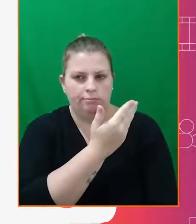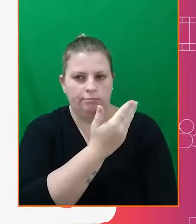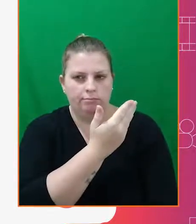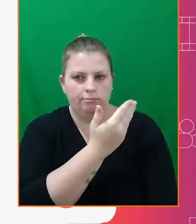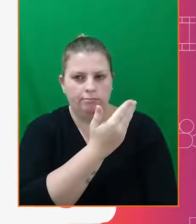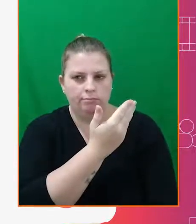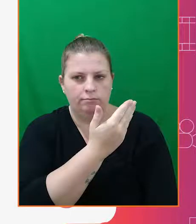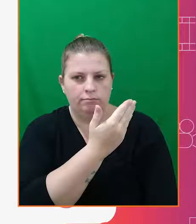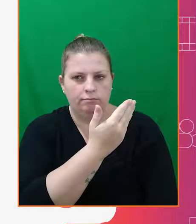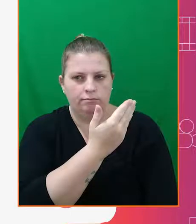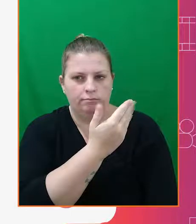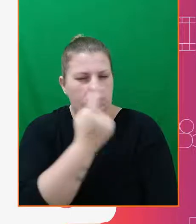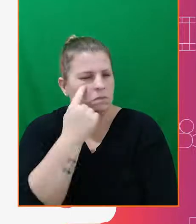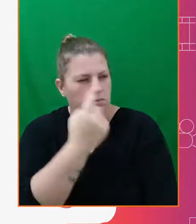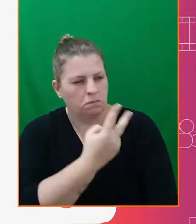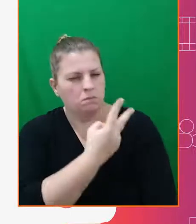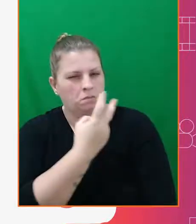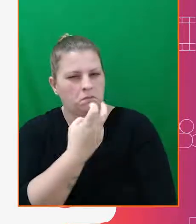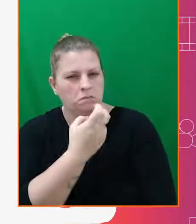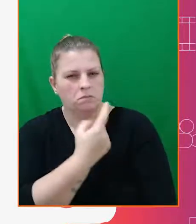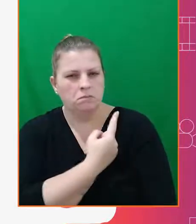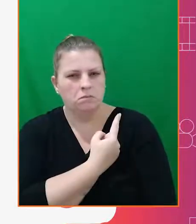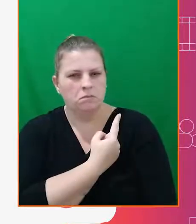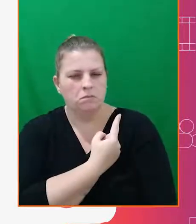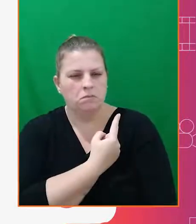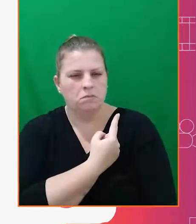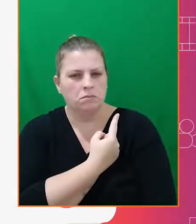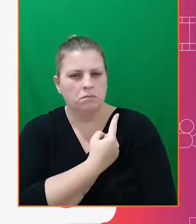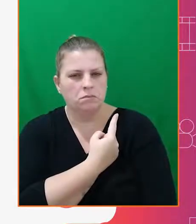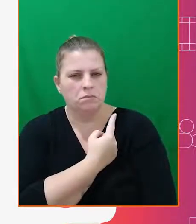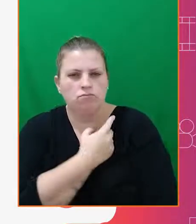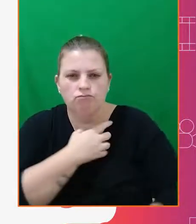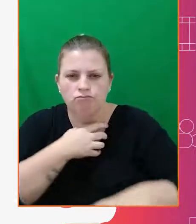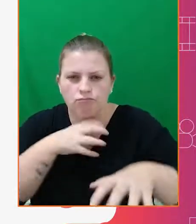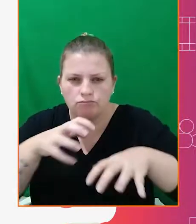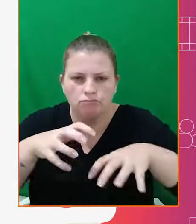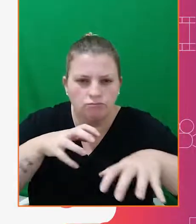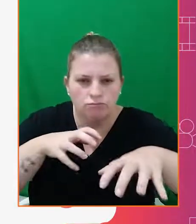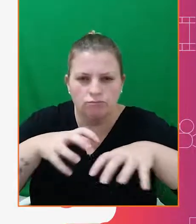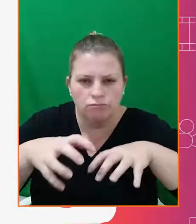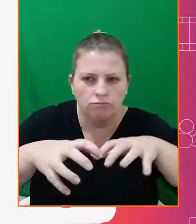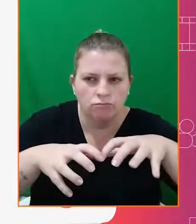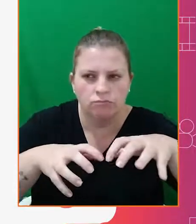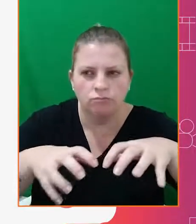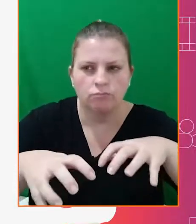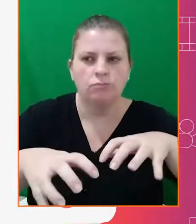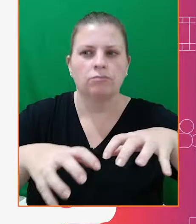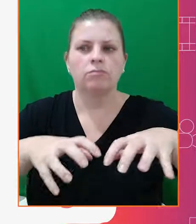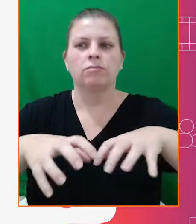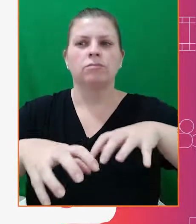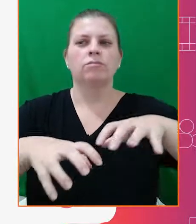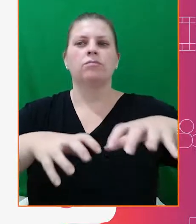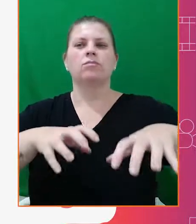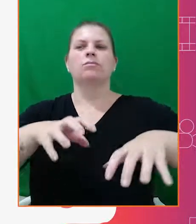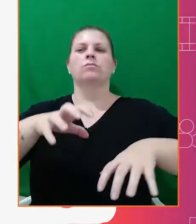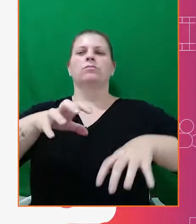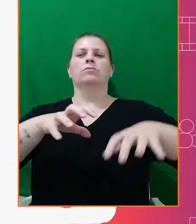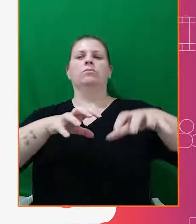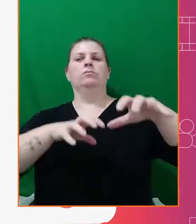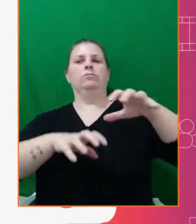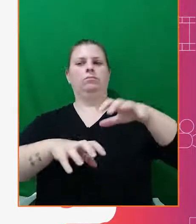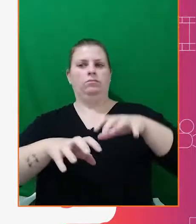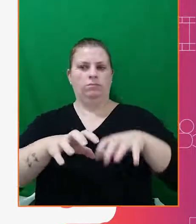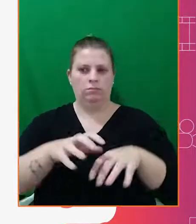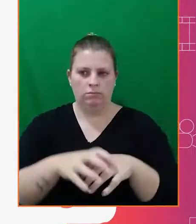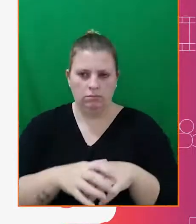Você consegue perceber? Nessa ação, o jogador se prepara e então joga o seu corpo para